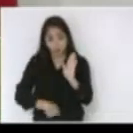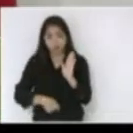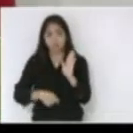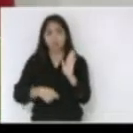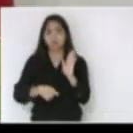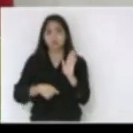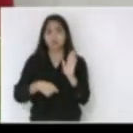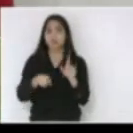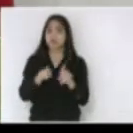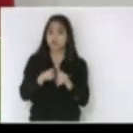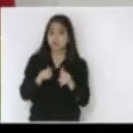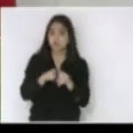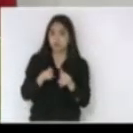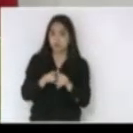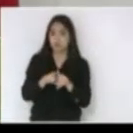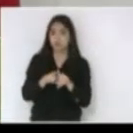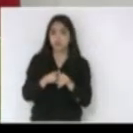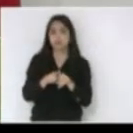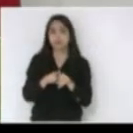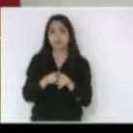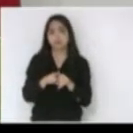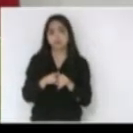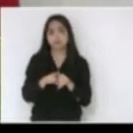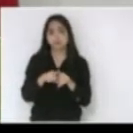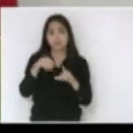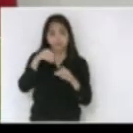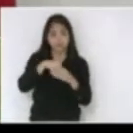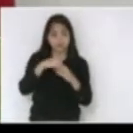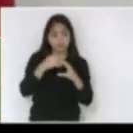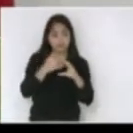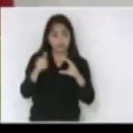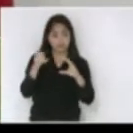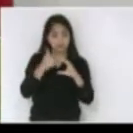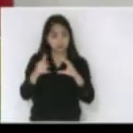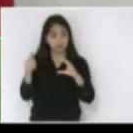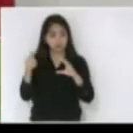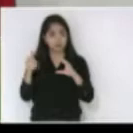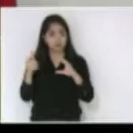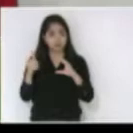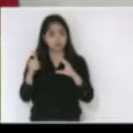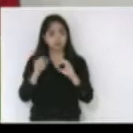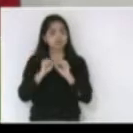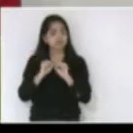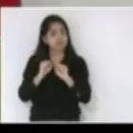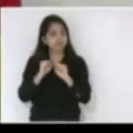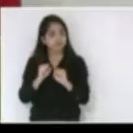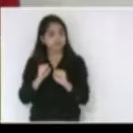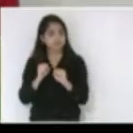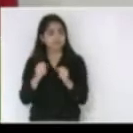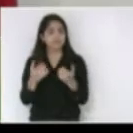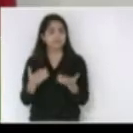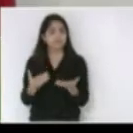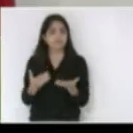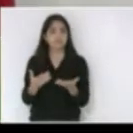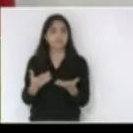acontecer no nosso estado de Santa Catarina também na celeste para que possamos fazer